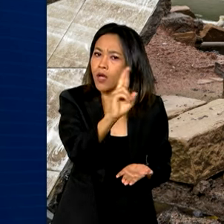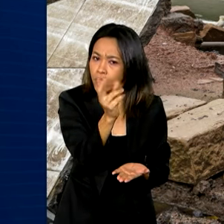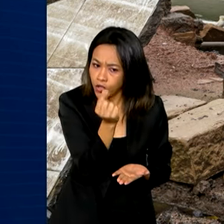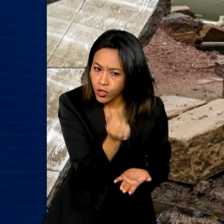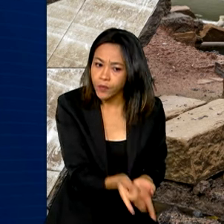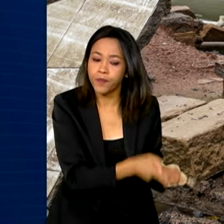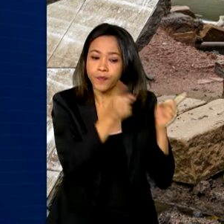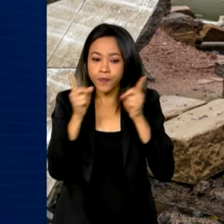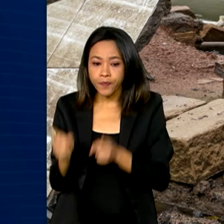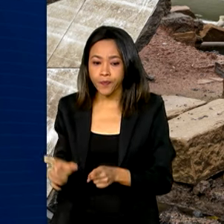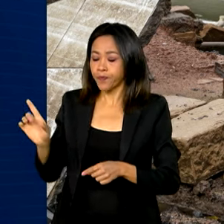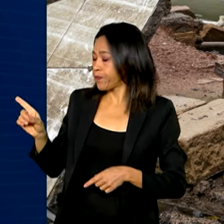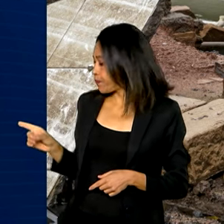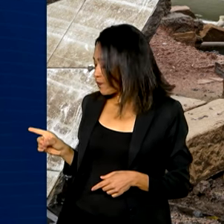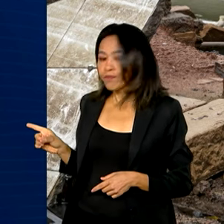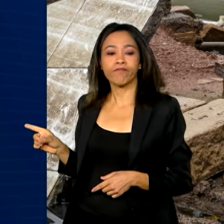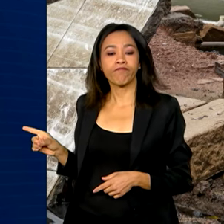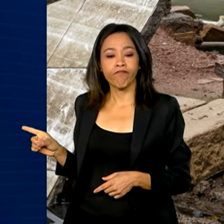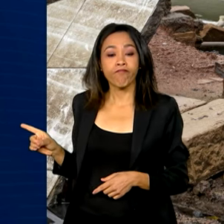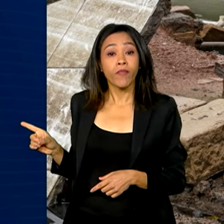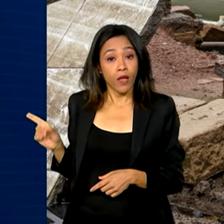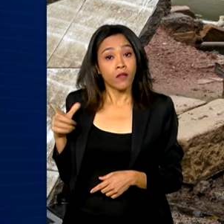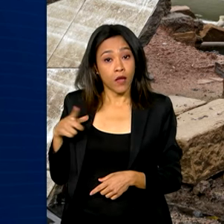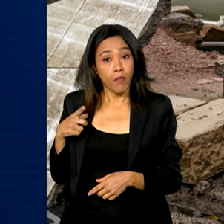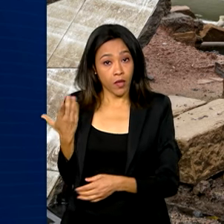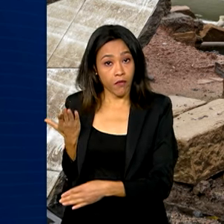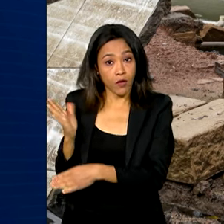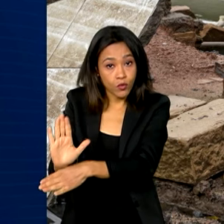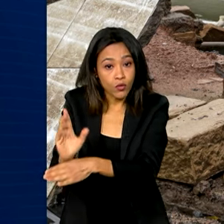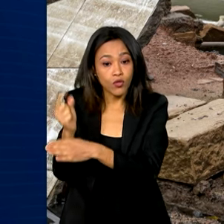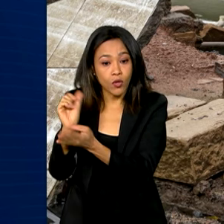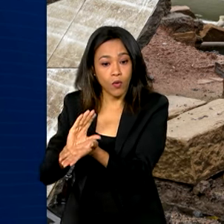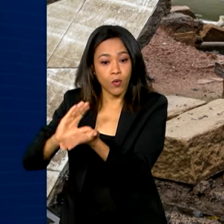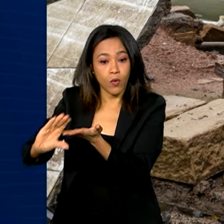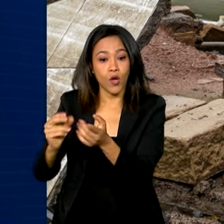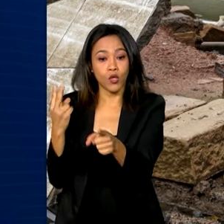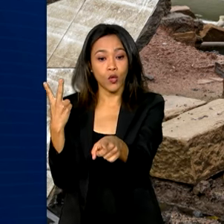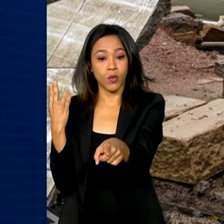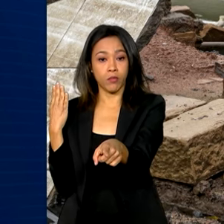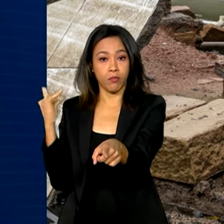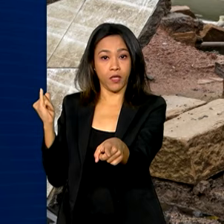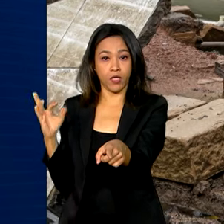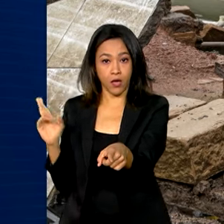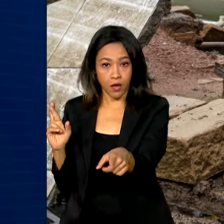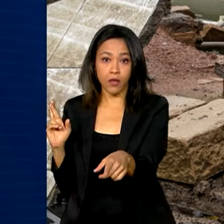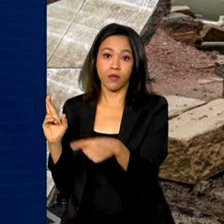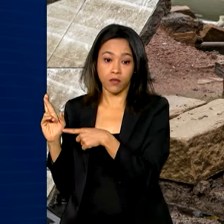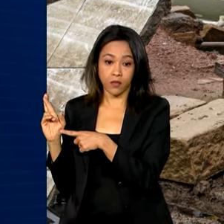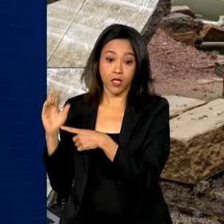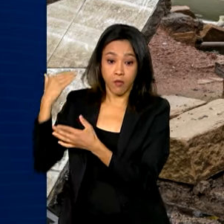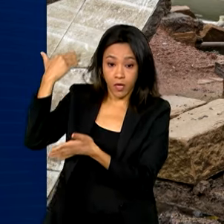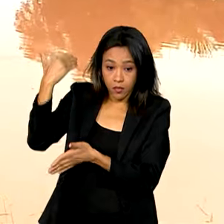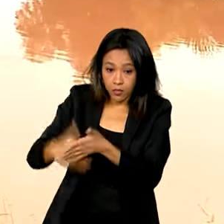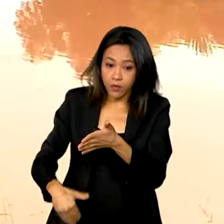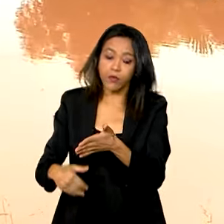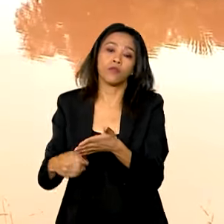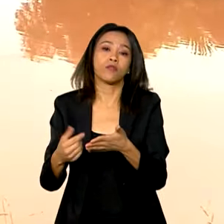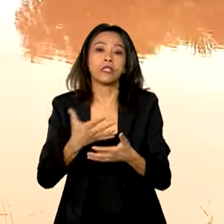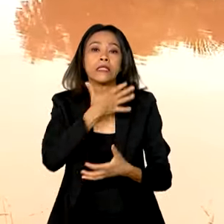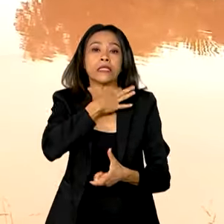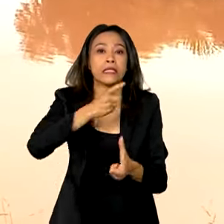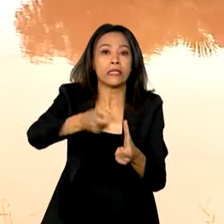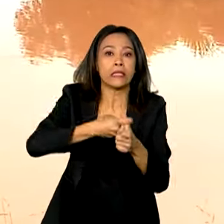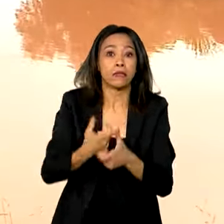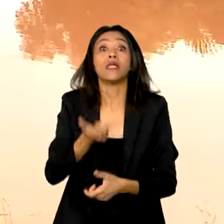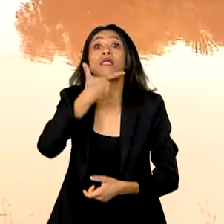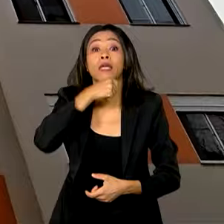Aos produtores rurais gaúchos, uma medida provisória liberou 2 bilhões de reais para desconto de dívidas. E ainda